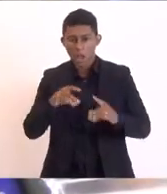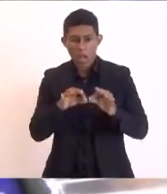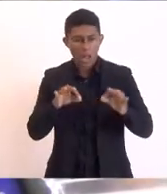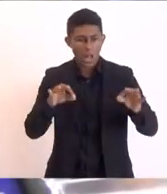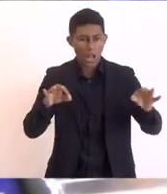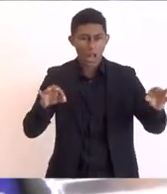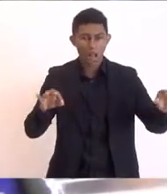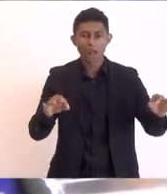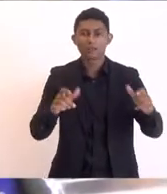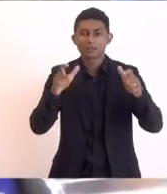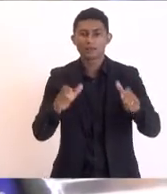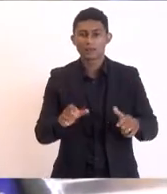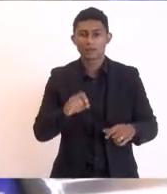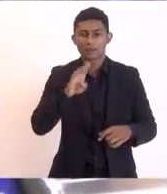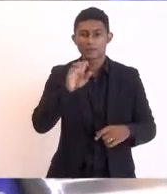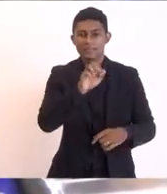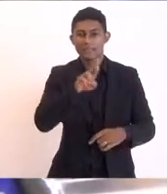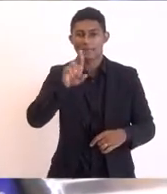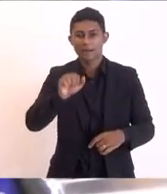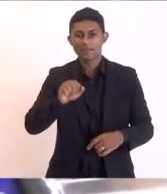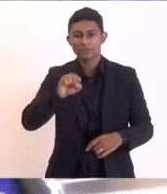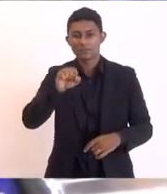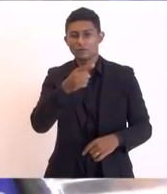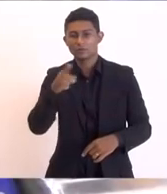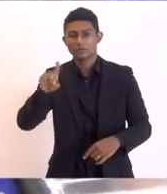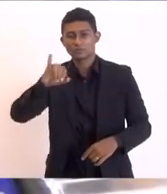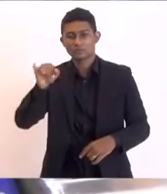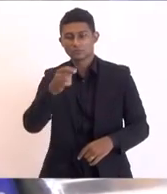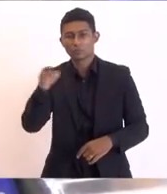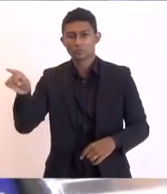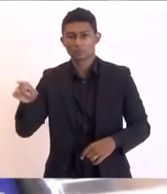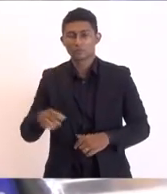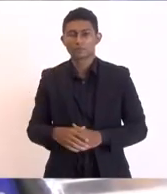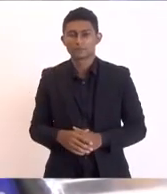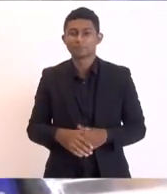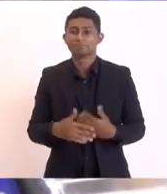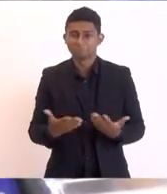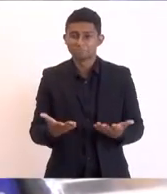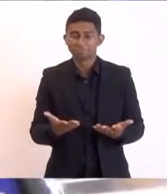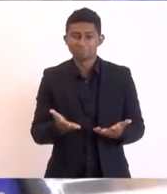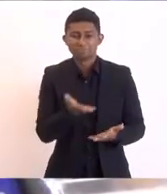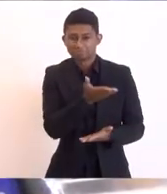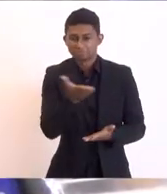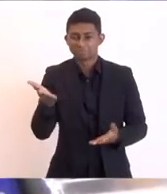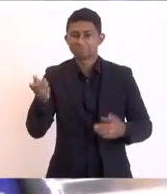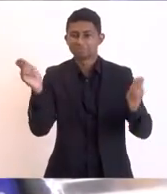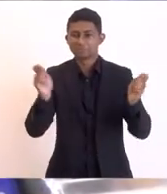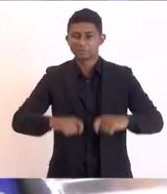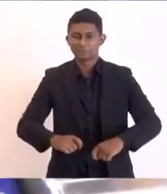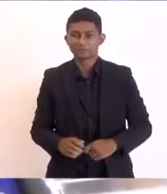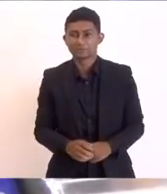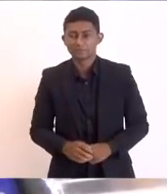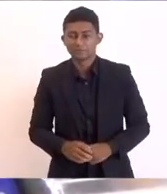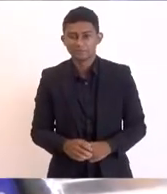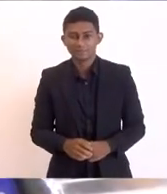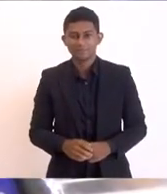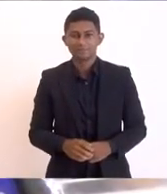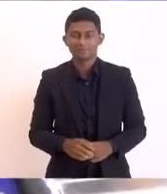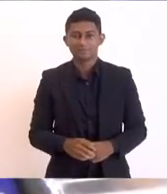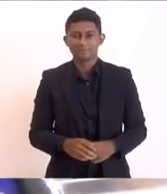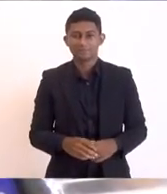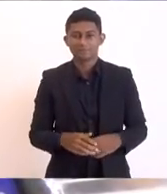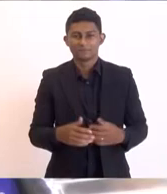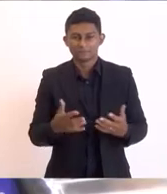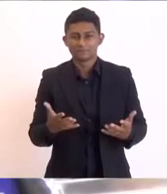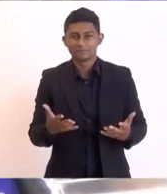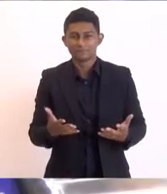em Barra de São João 28 quilômetros de Rio fora a Serra Fluminense fora tantas outras coisas enfim nós precisamos explorar o